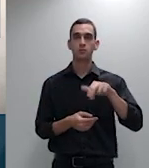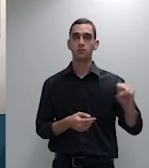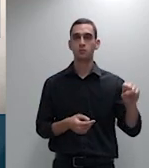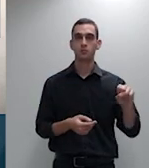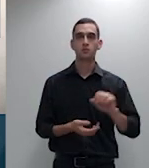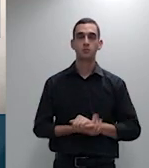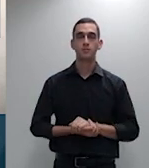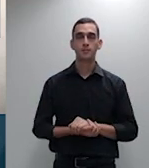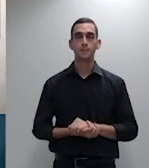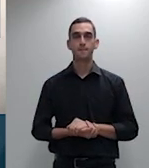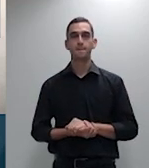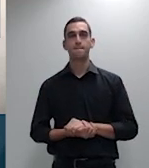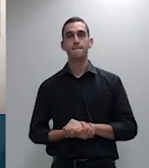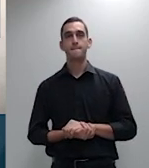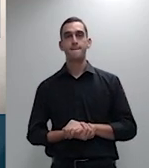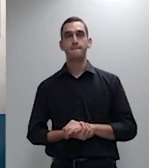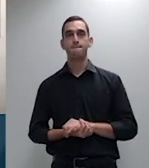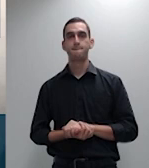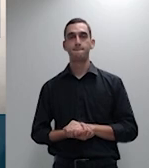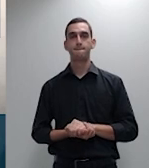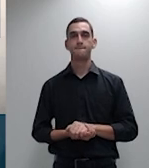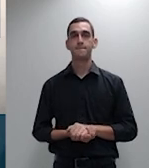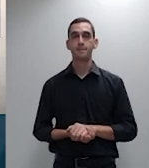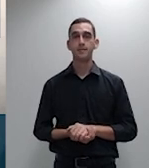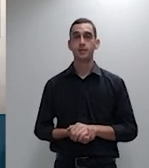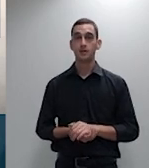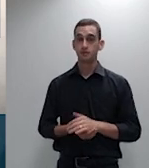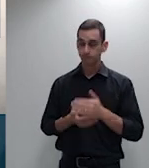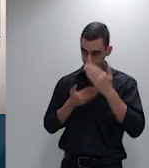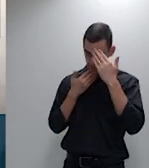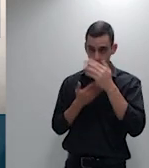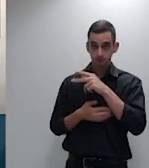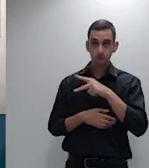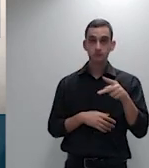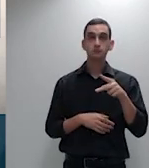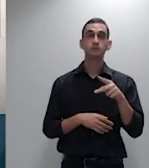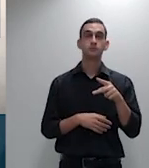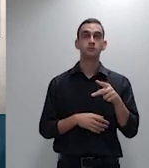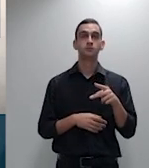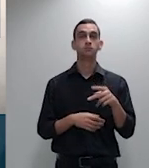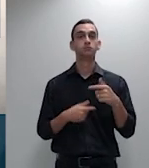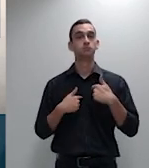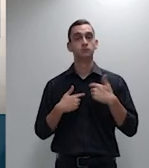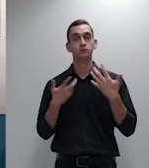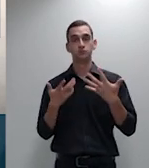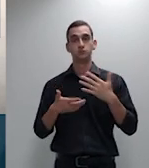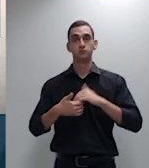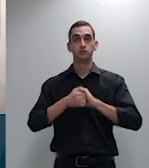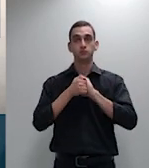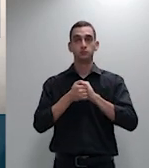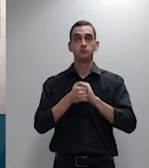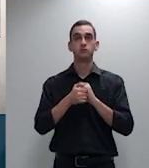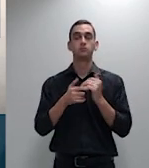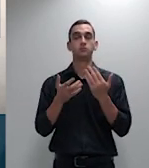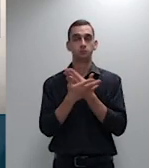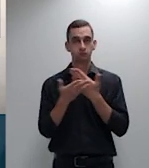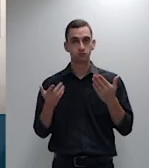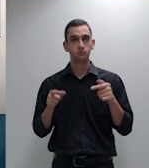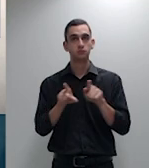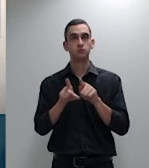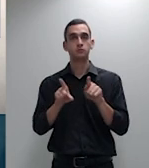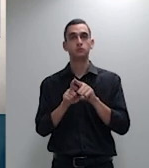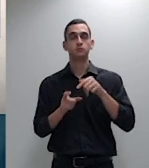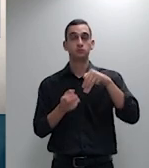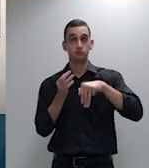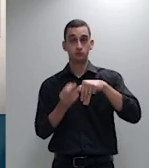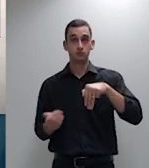obrigado senhor presidente gostaria de cumprimentá-la assim como o senhor ministro relator doutor Paulo de Tarso de São Severino que